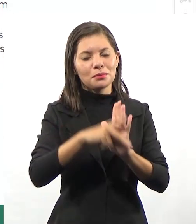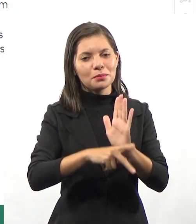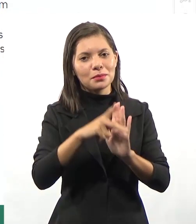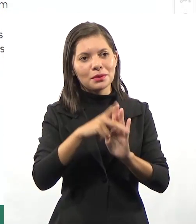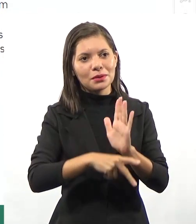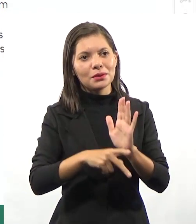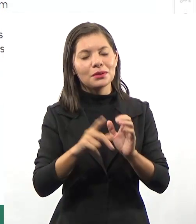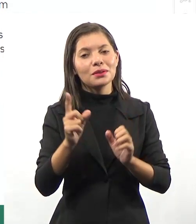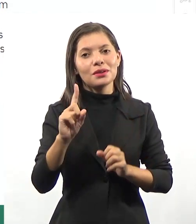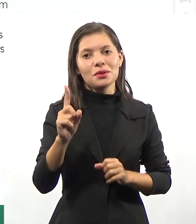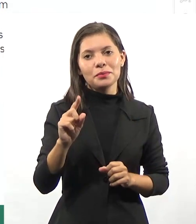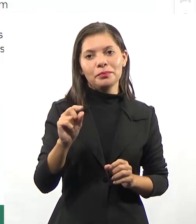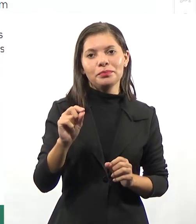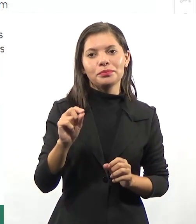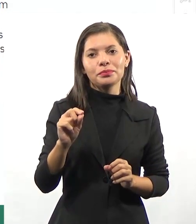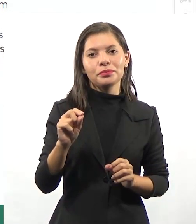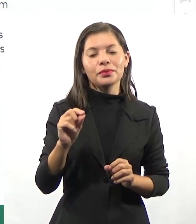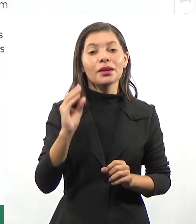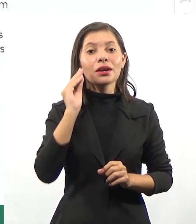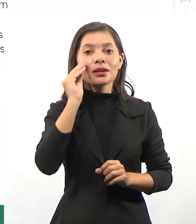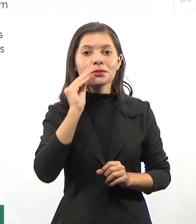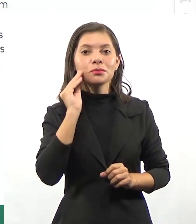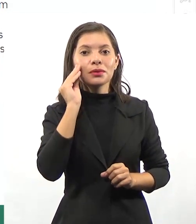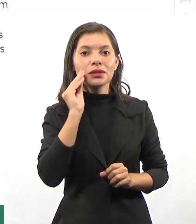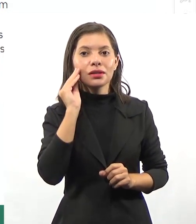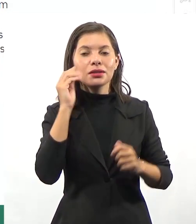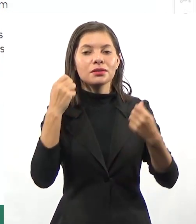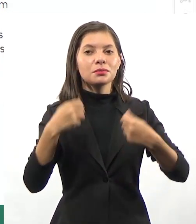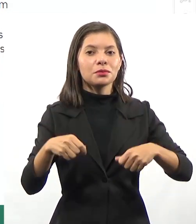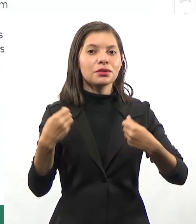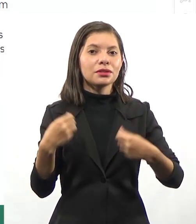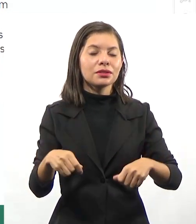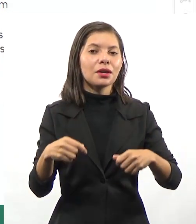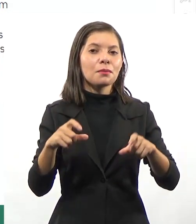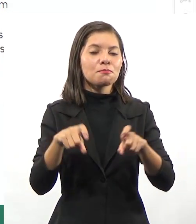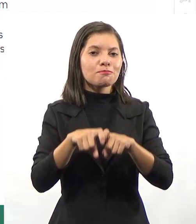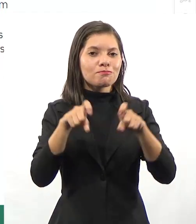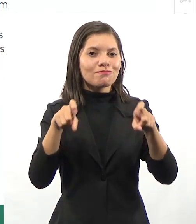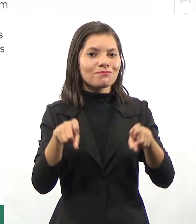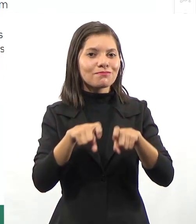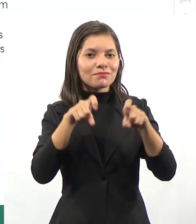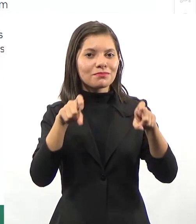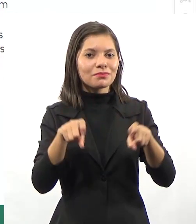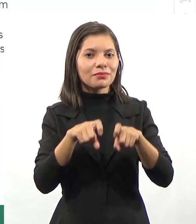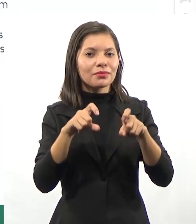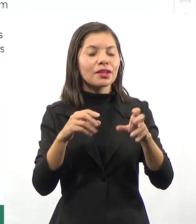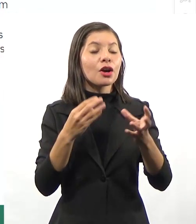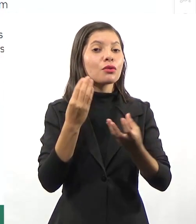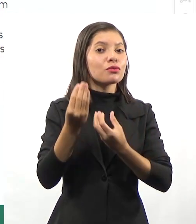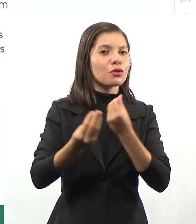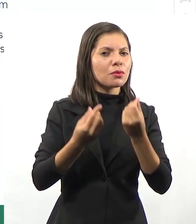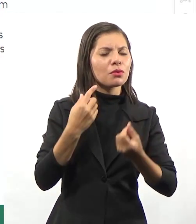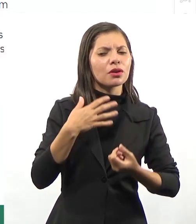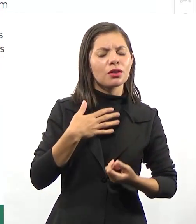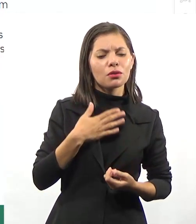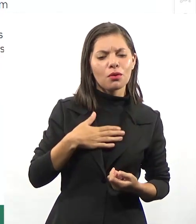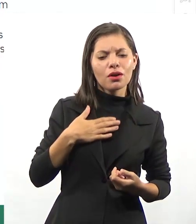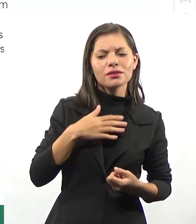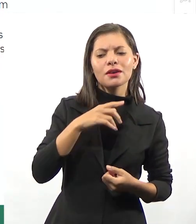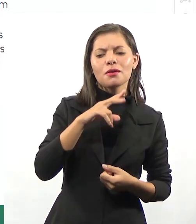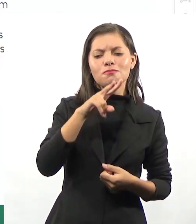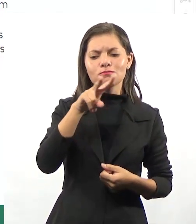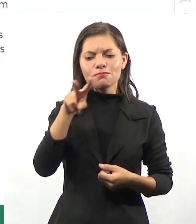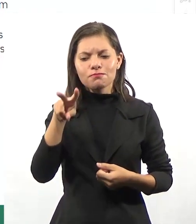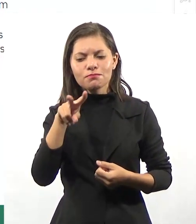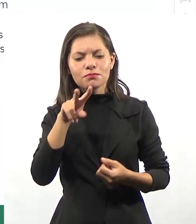também no plano transcendental. A experiência pode ser estruturada pelo computador. Então a forma com que vemos o